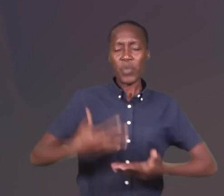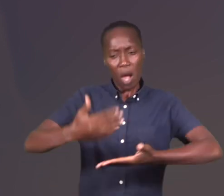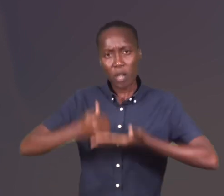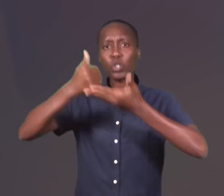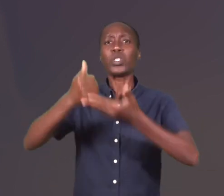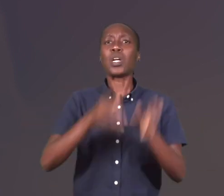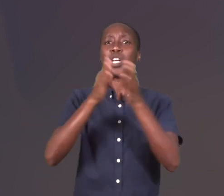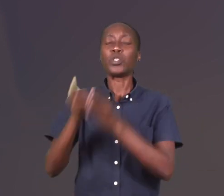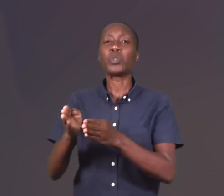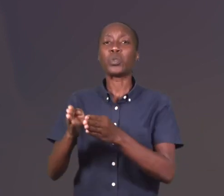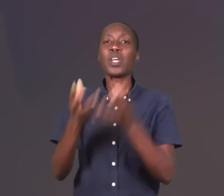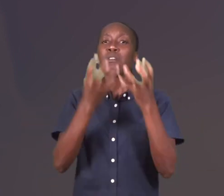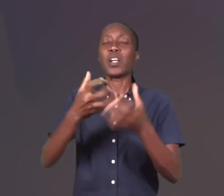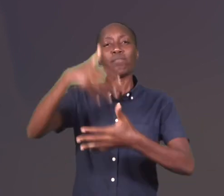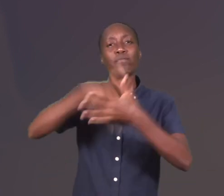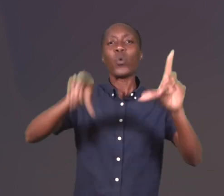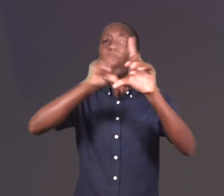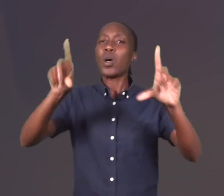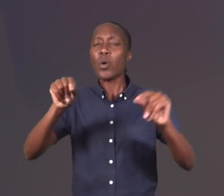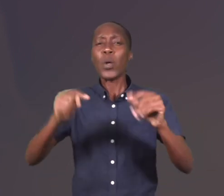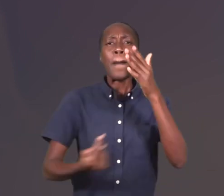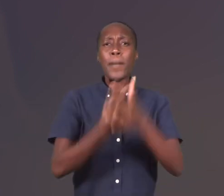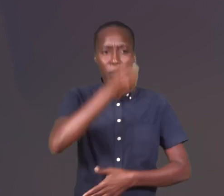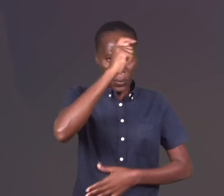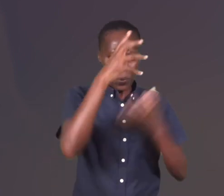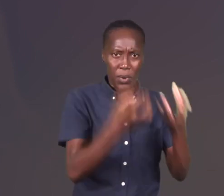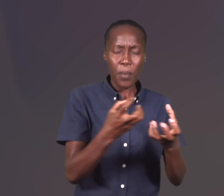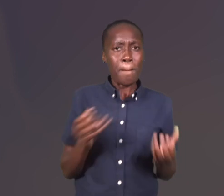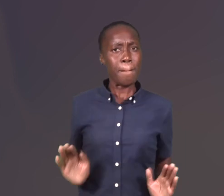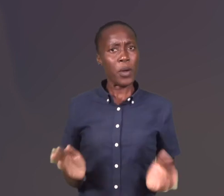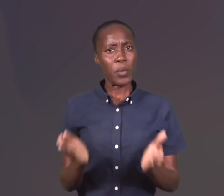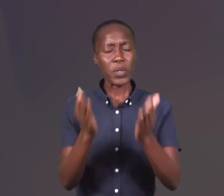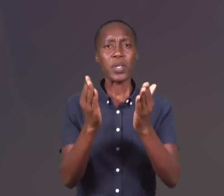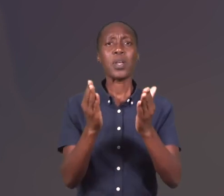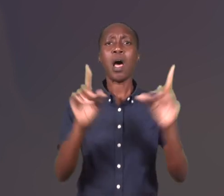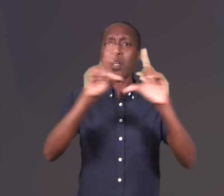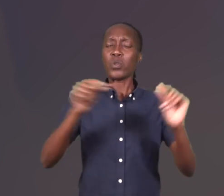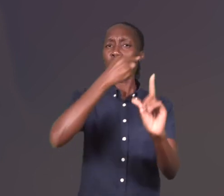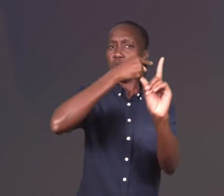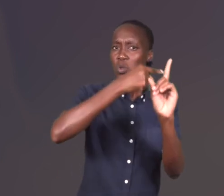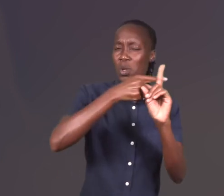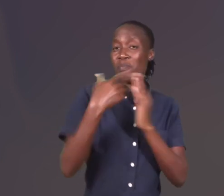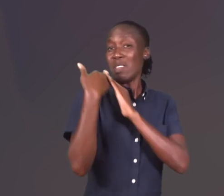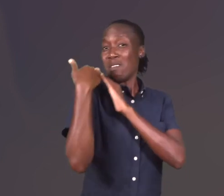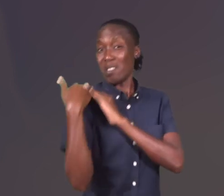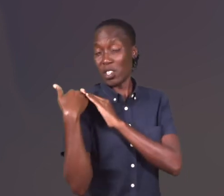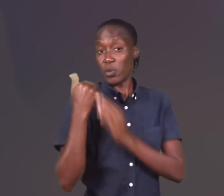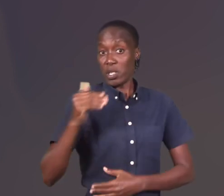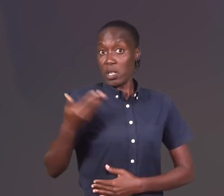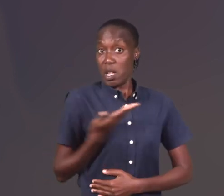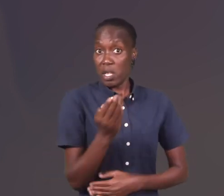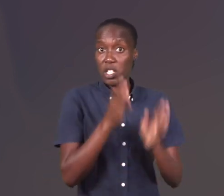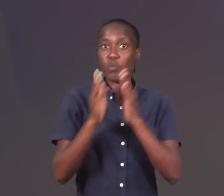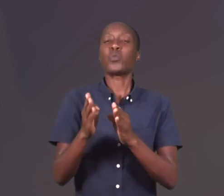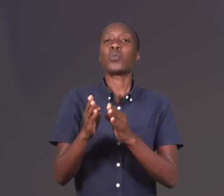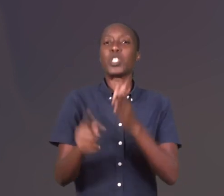ajudar a aumentar conhecimentos sobre direitos humanos, dar voz aos marginalizados, expor injustiças, promover